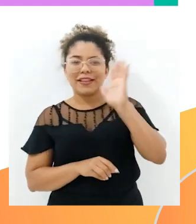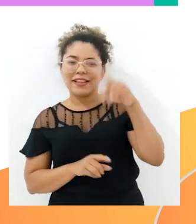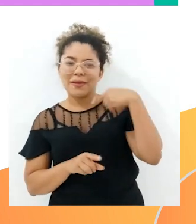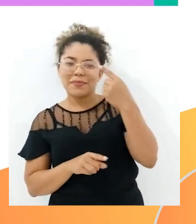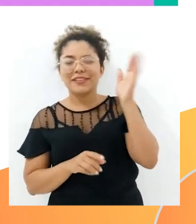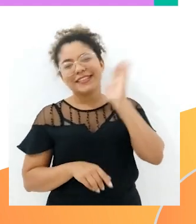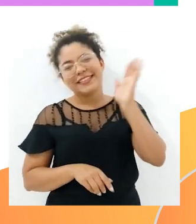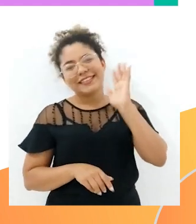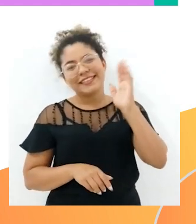tchau!